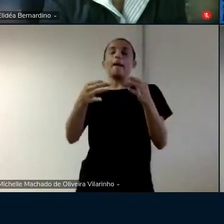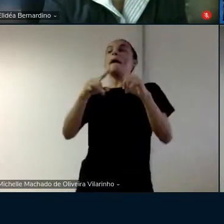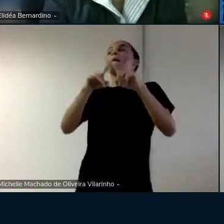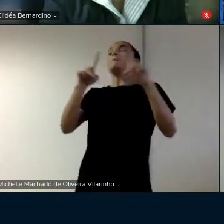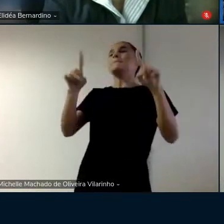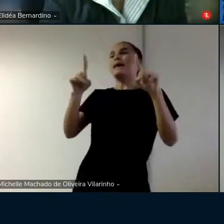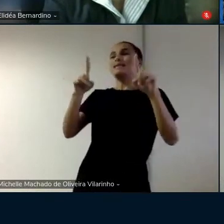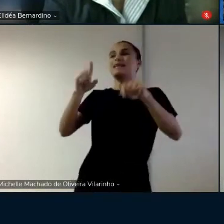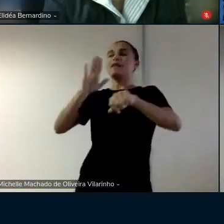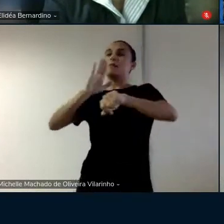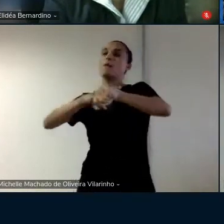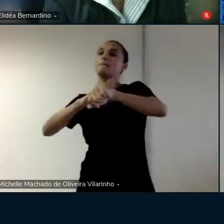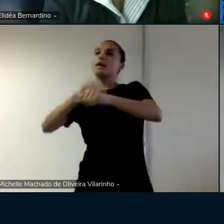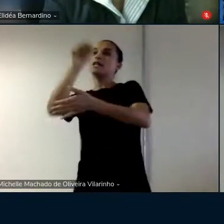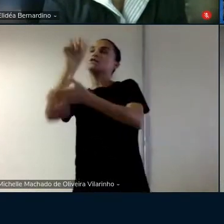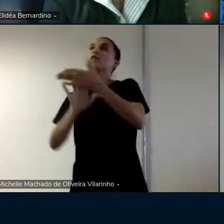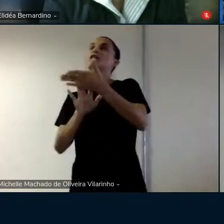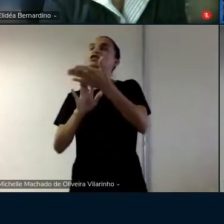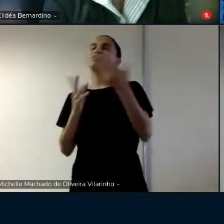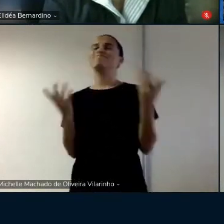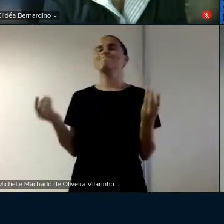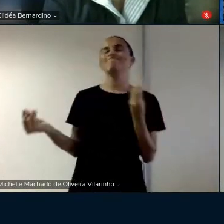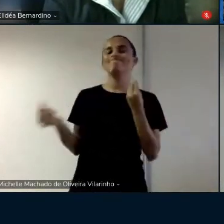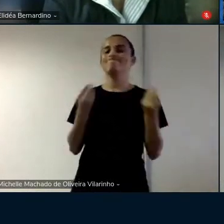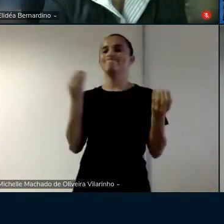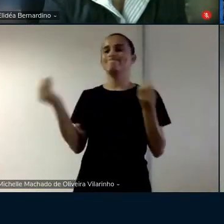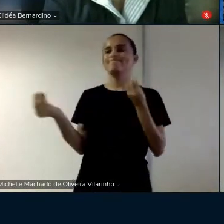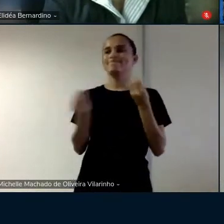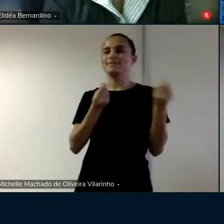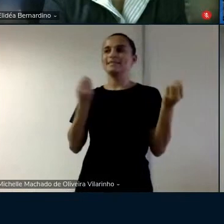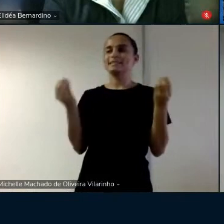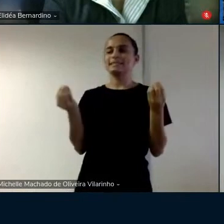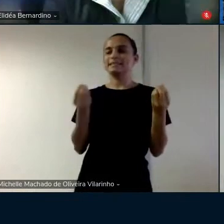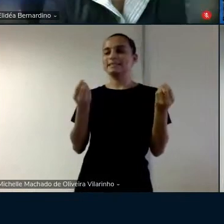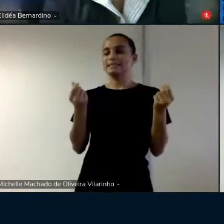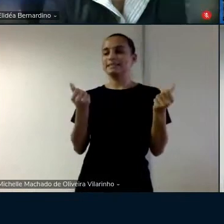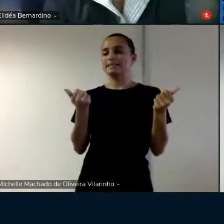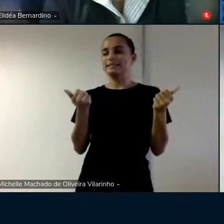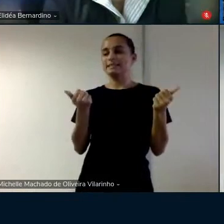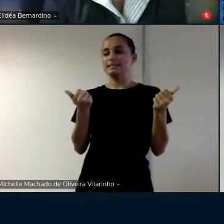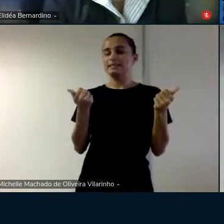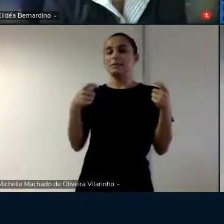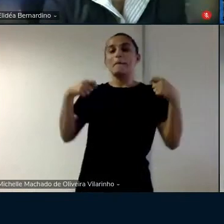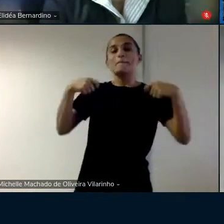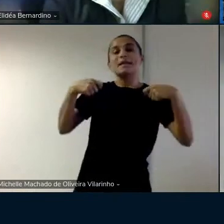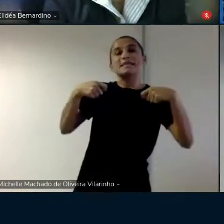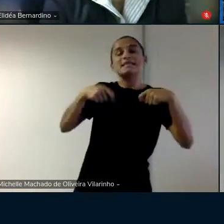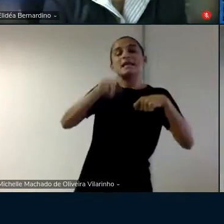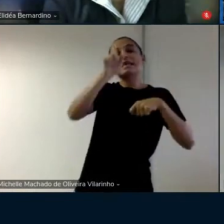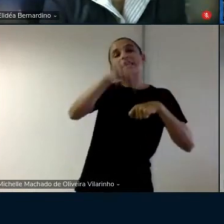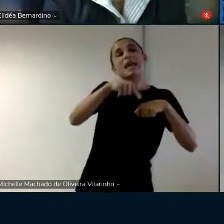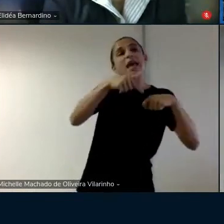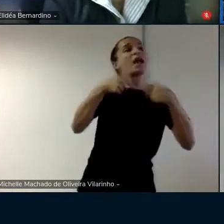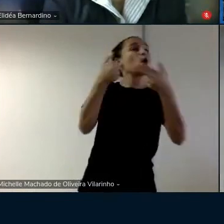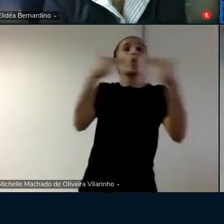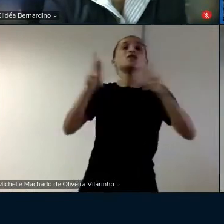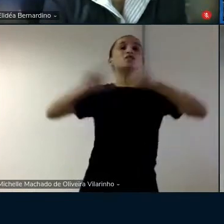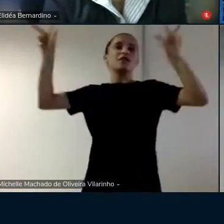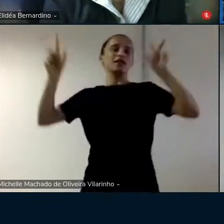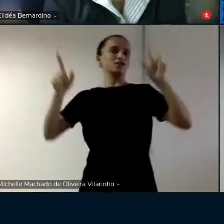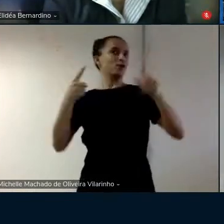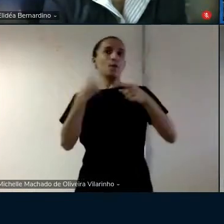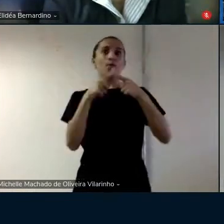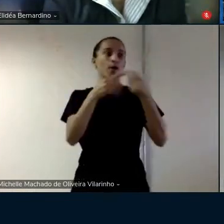coloca hora da atividade eu acho que você tem que especificar que algo diferente porque desde o início você tá fazendo